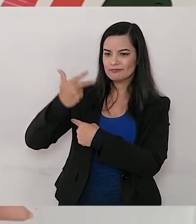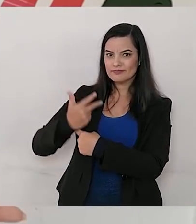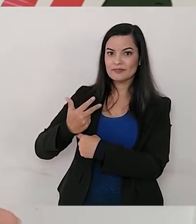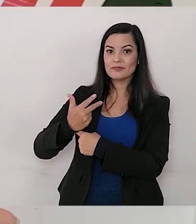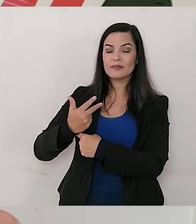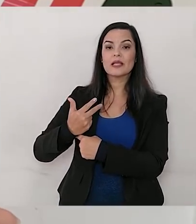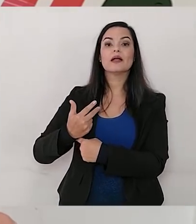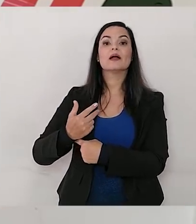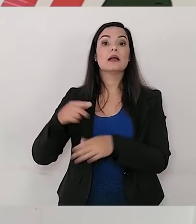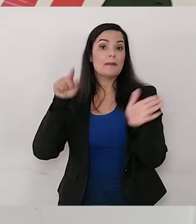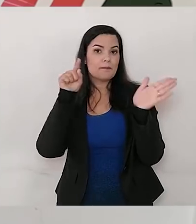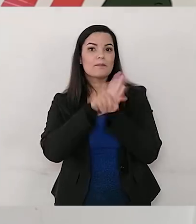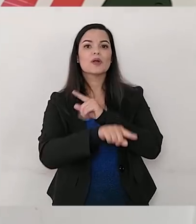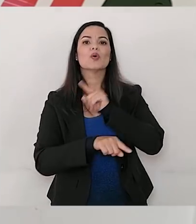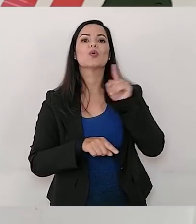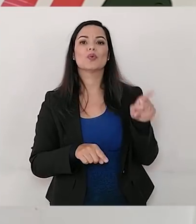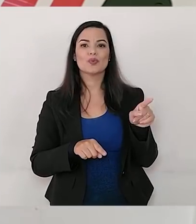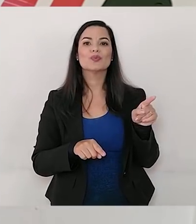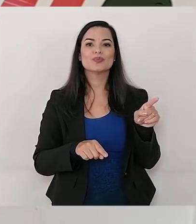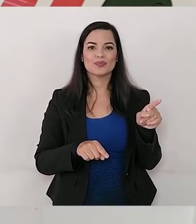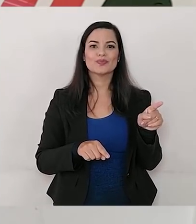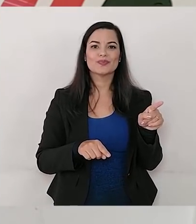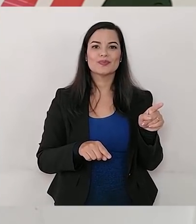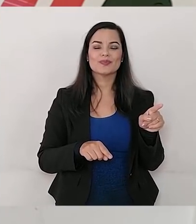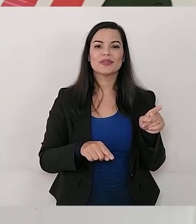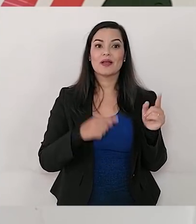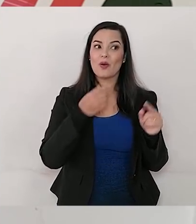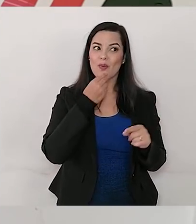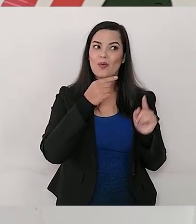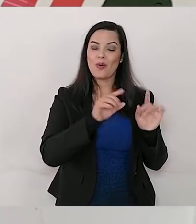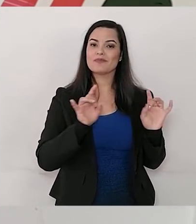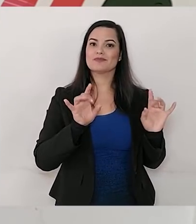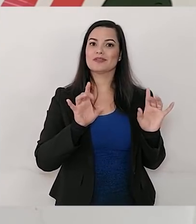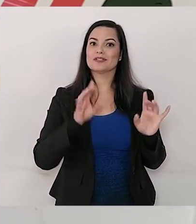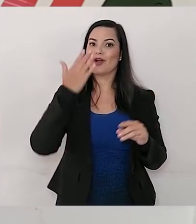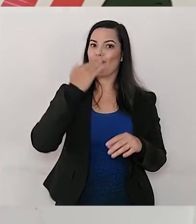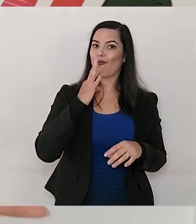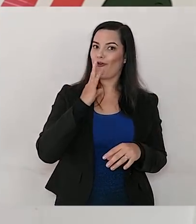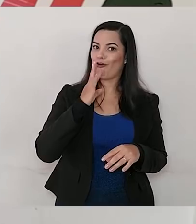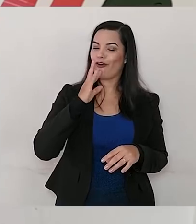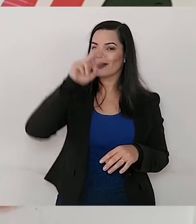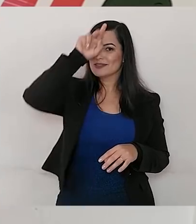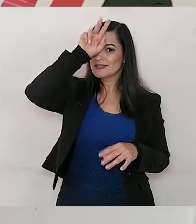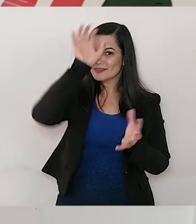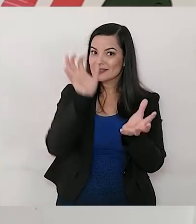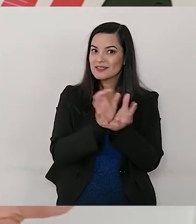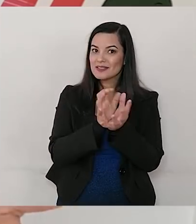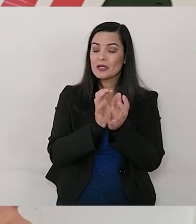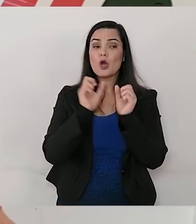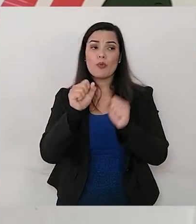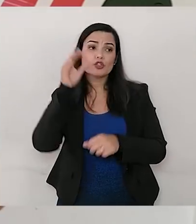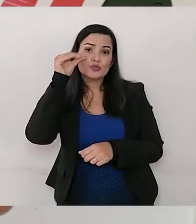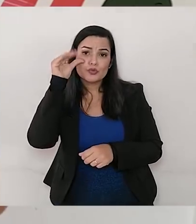pergunta para o nosso especialista em insetos. Uma curiosidade, uma